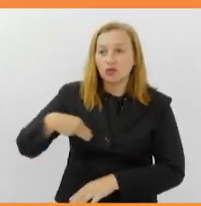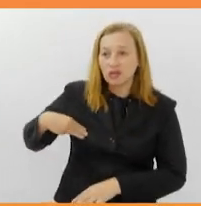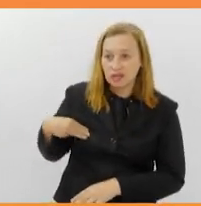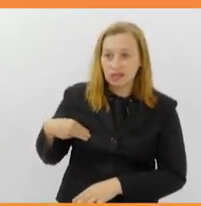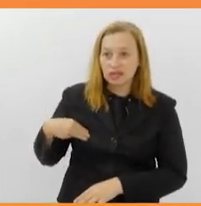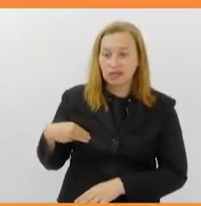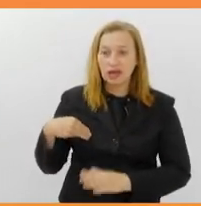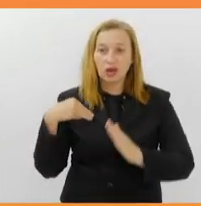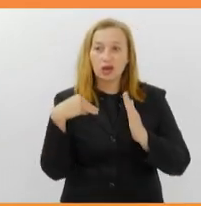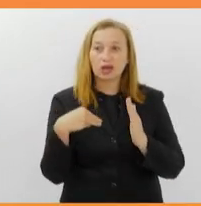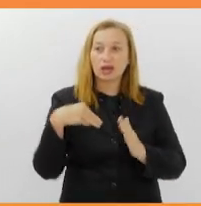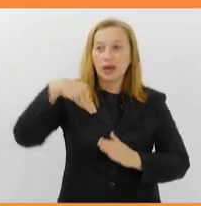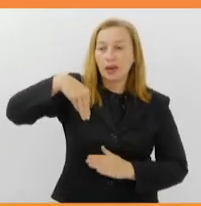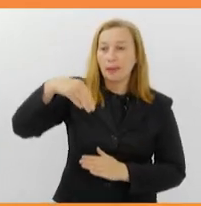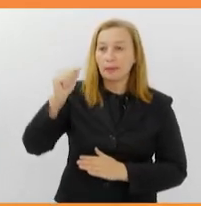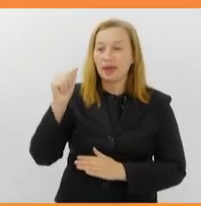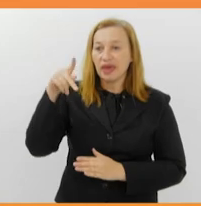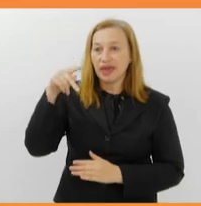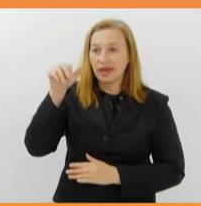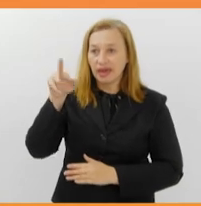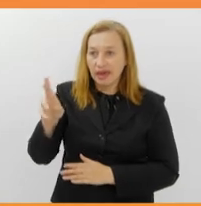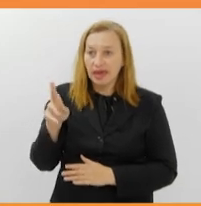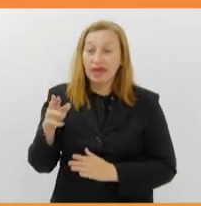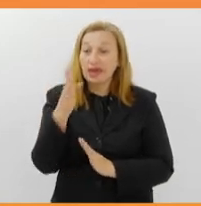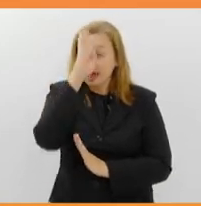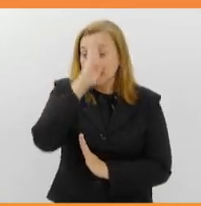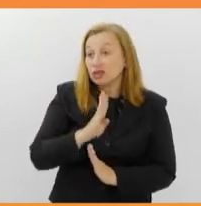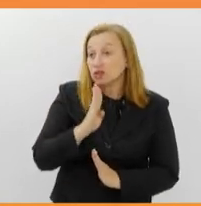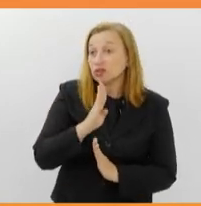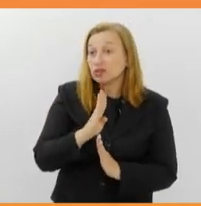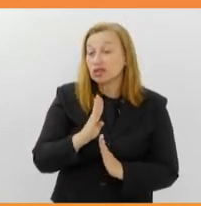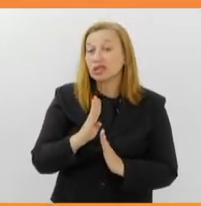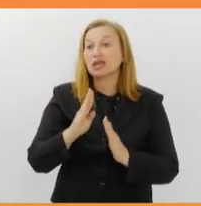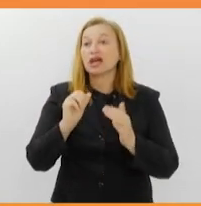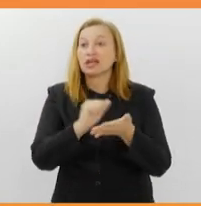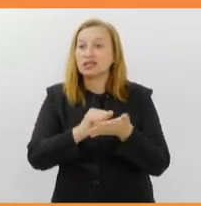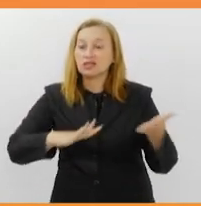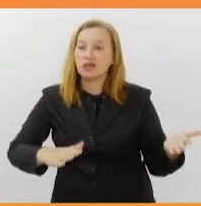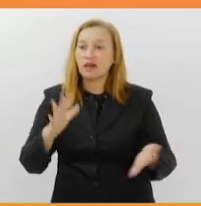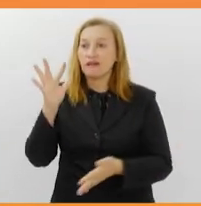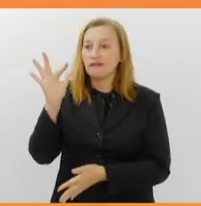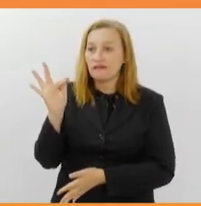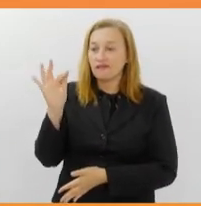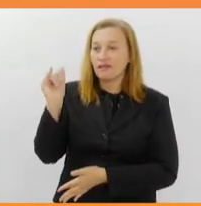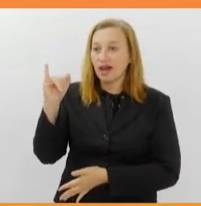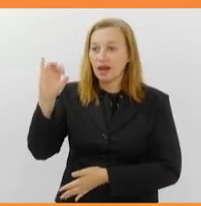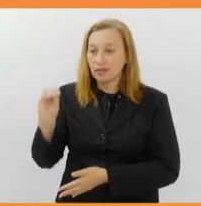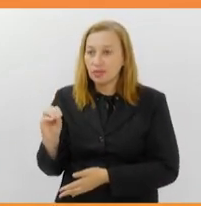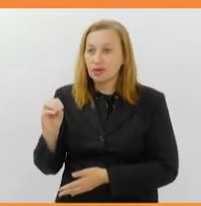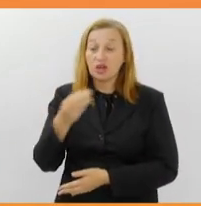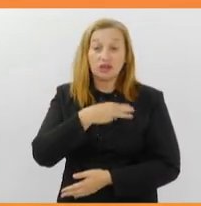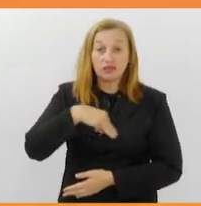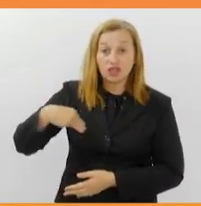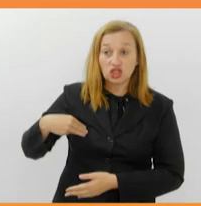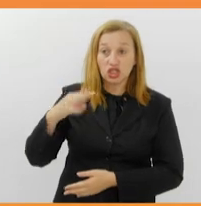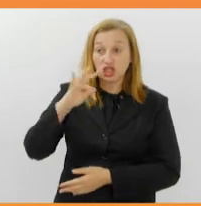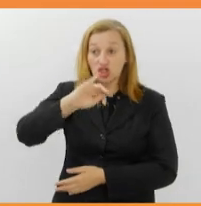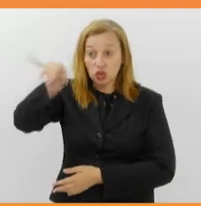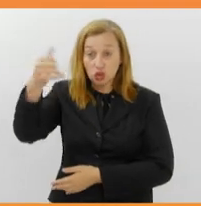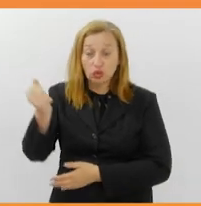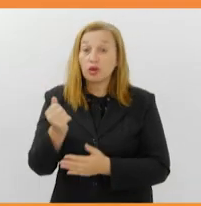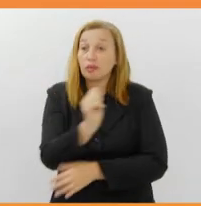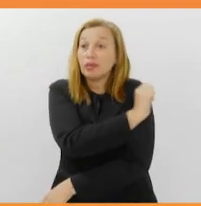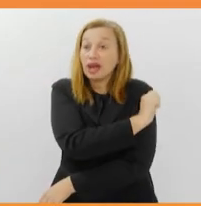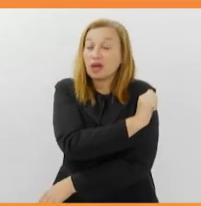Totalmente gratuitas, as atividades acontecem no FabLab, na unidade Firjante Juca, para